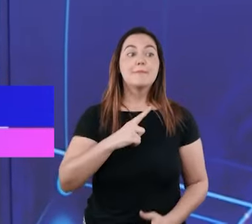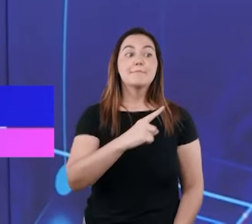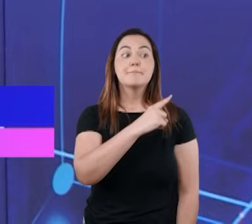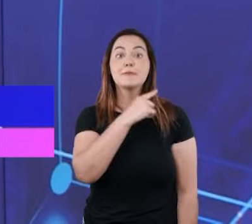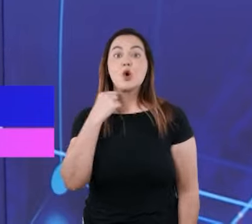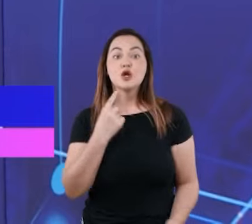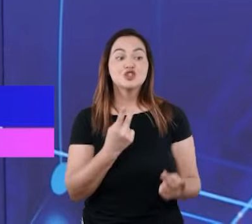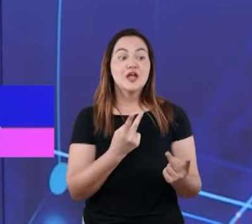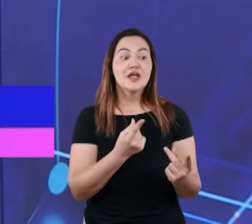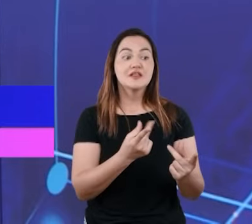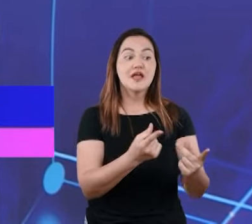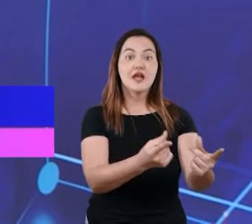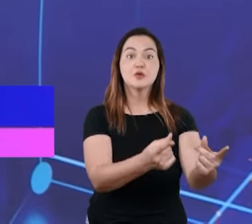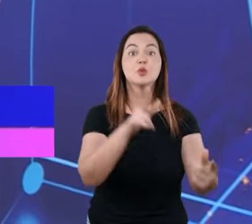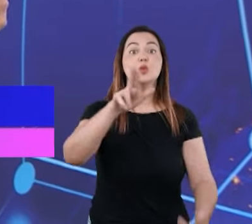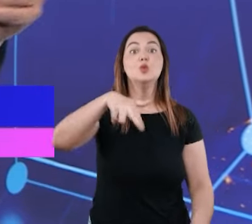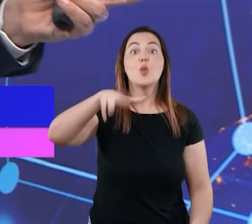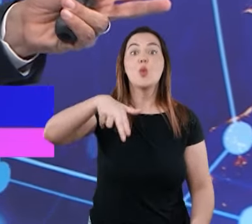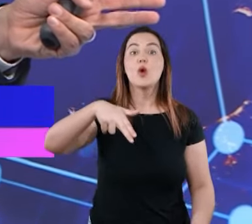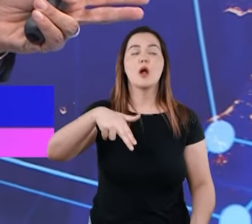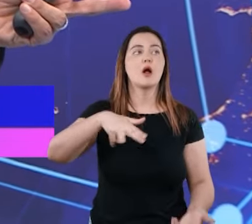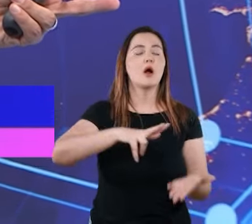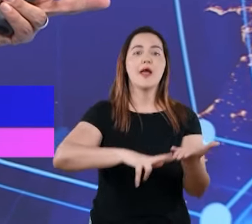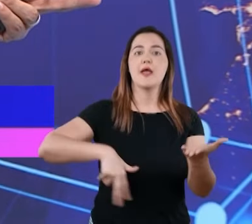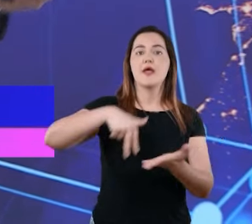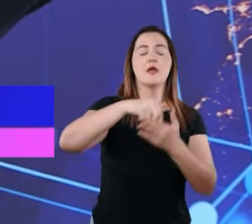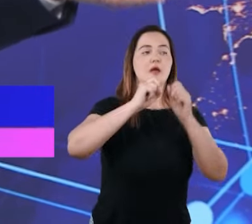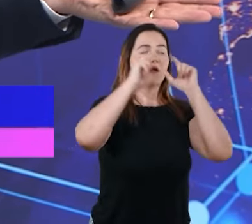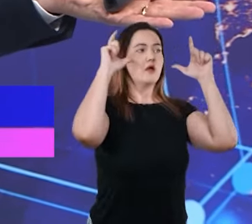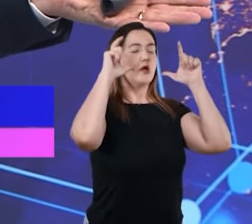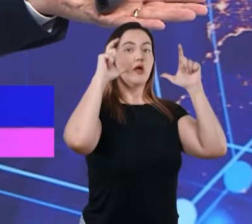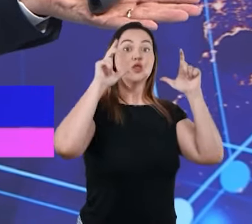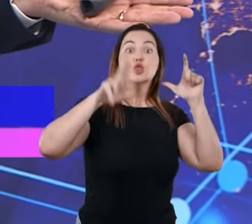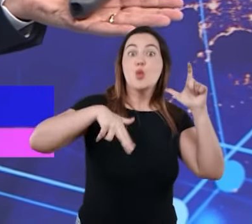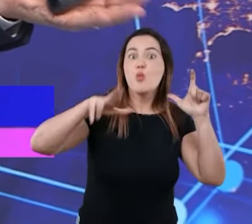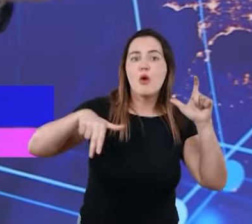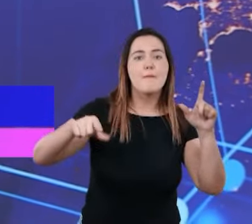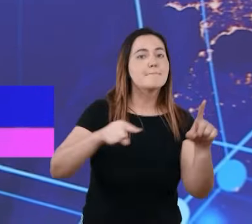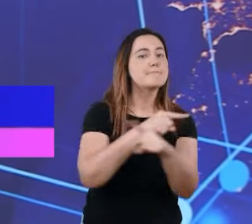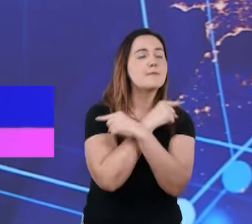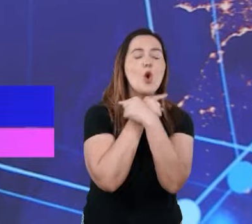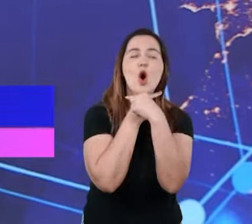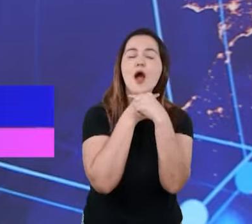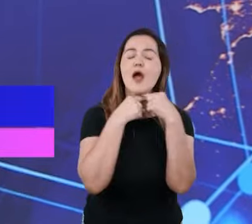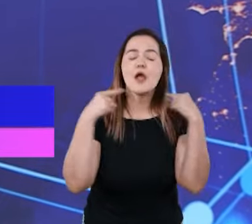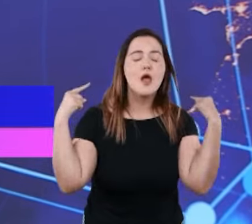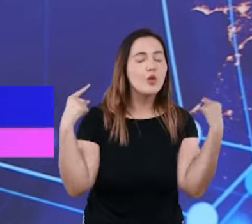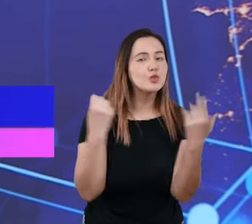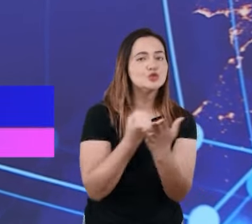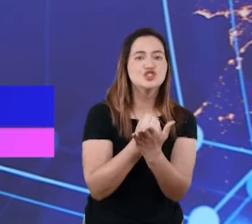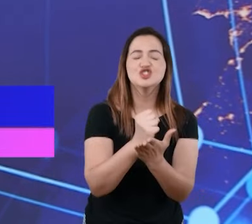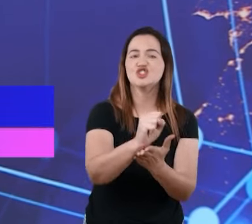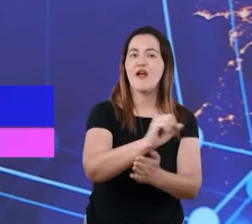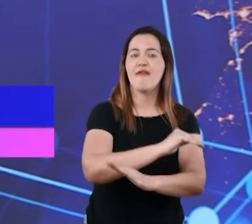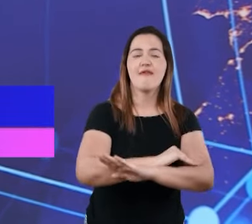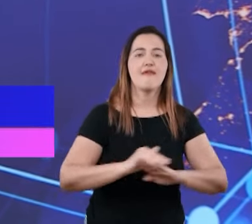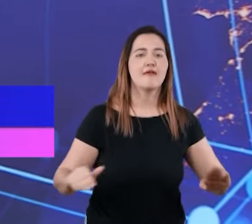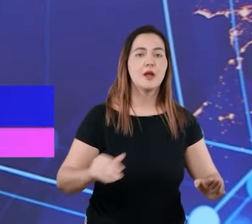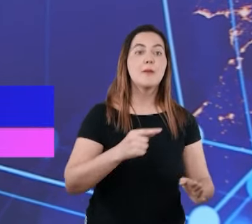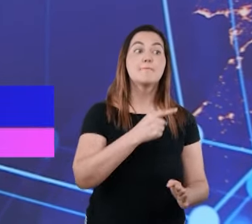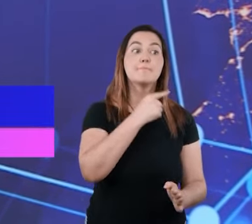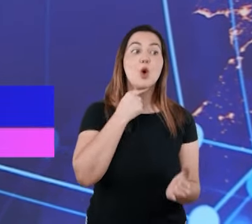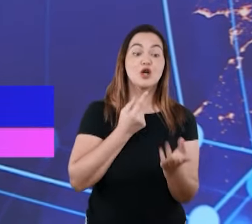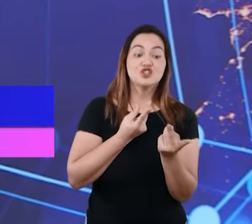eterna, não pode ressuscitar mais. Não tem ressurreição. Porque se eu morri eternamente,